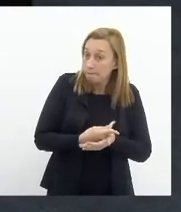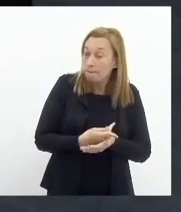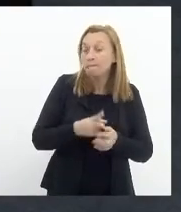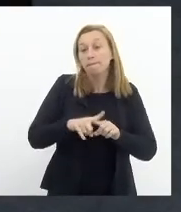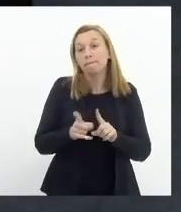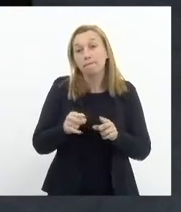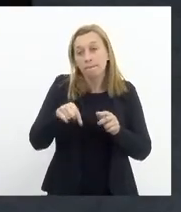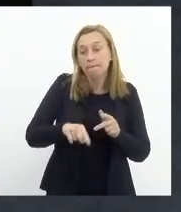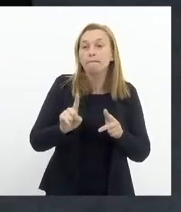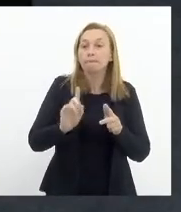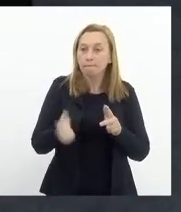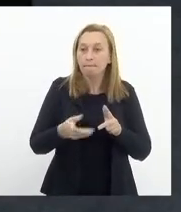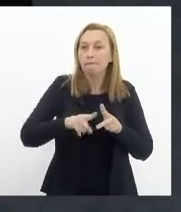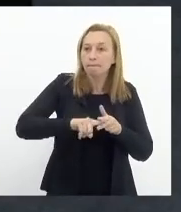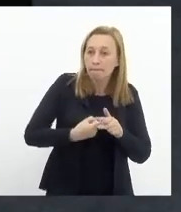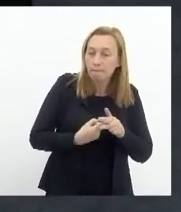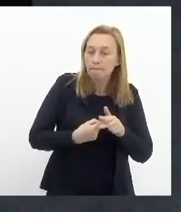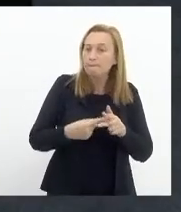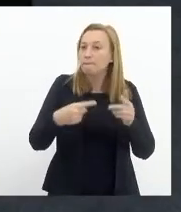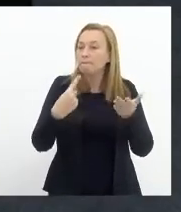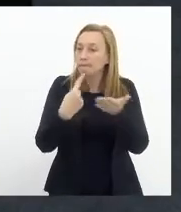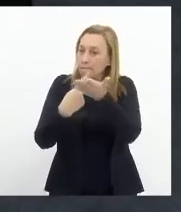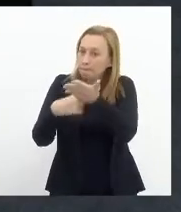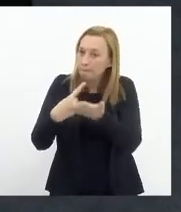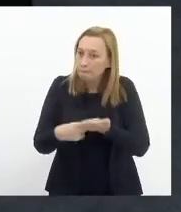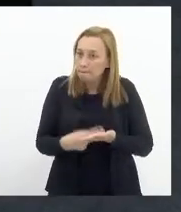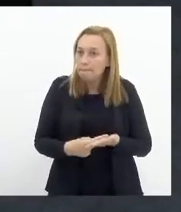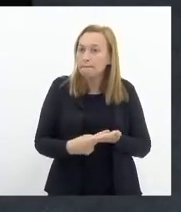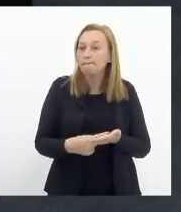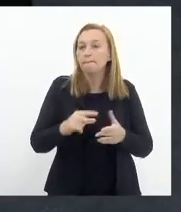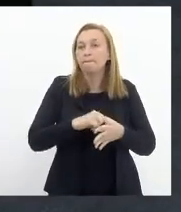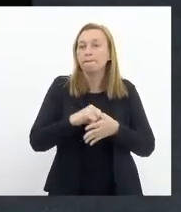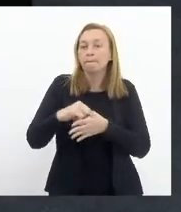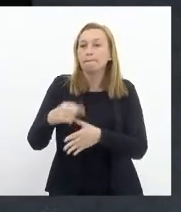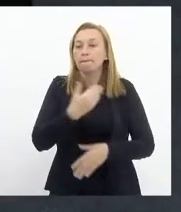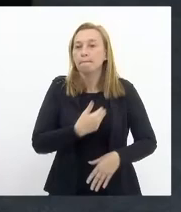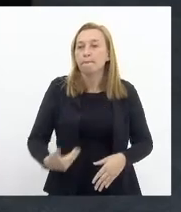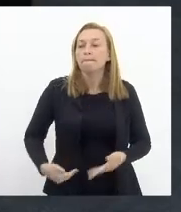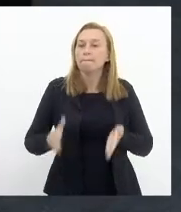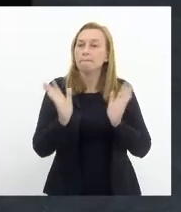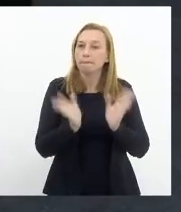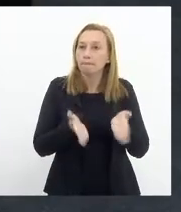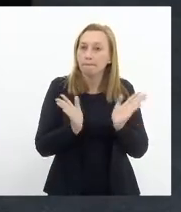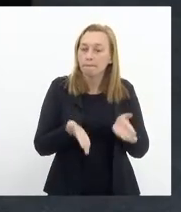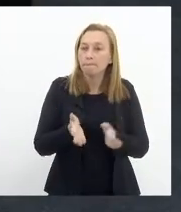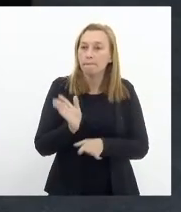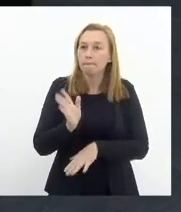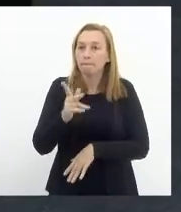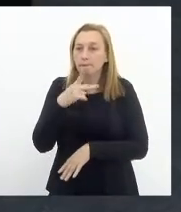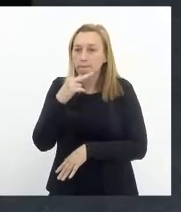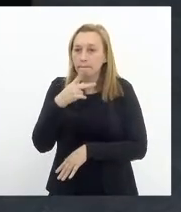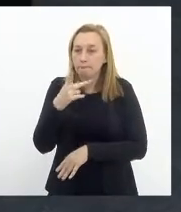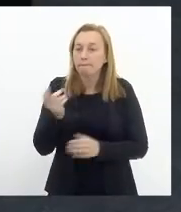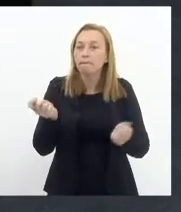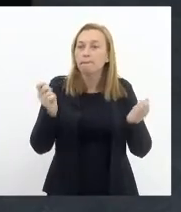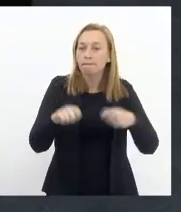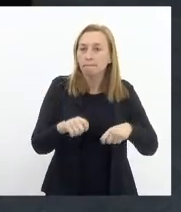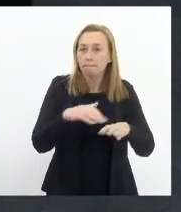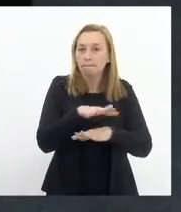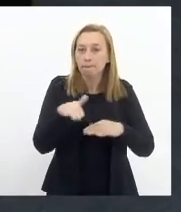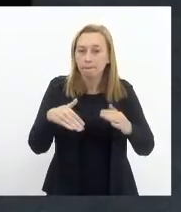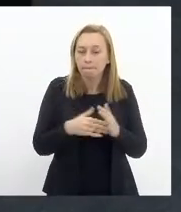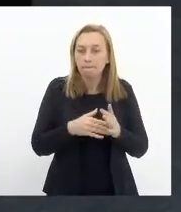corrigido de acordo com o líder do governo e agora a gente traz toda a possibilidade